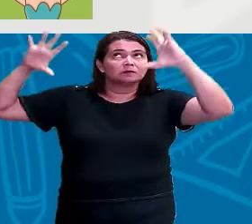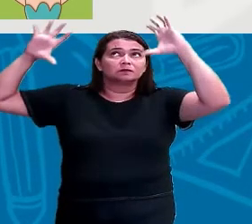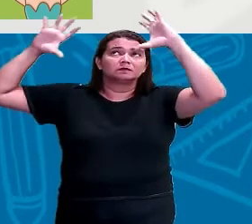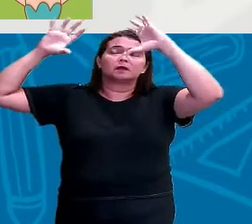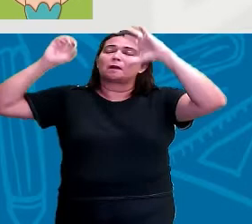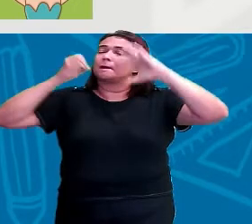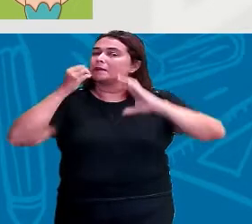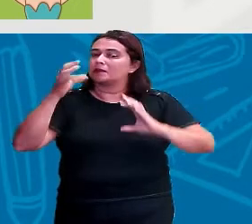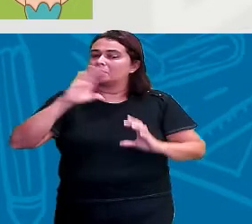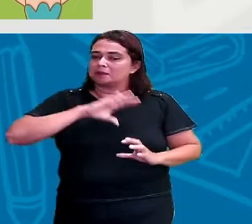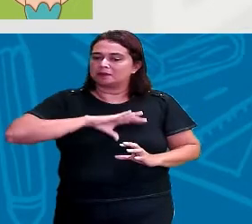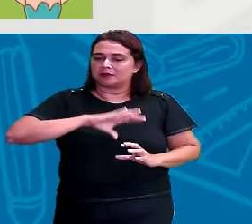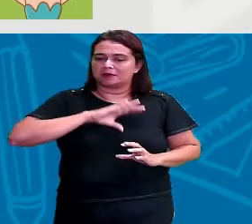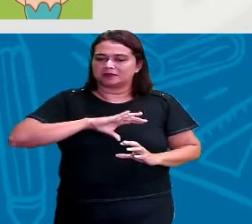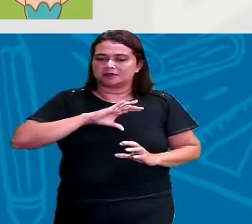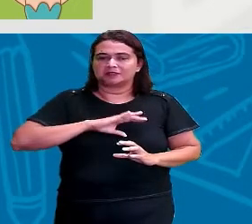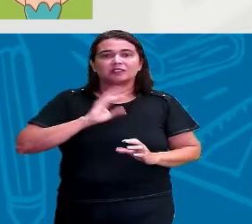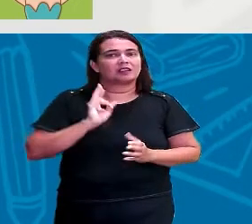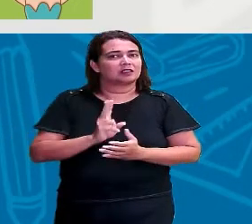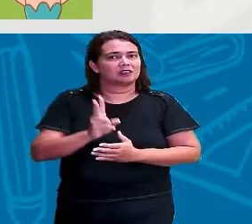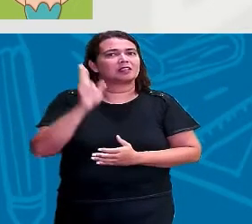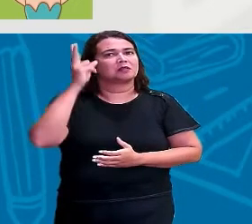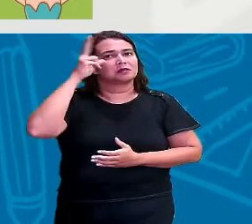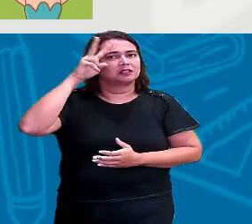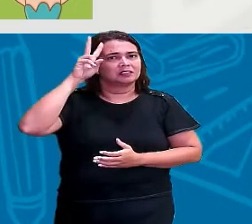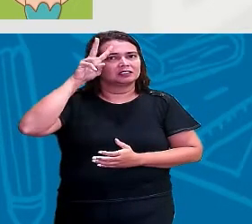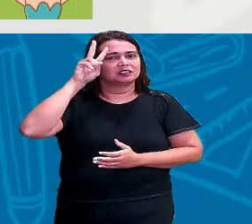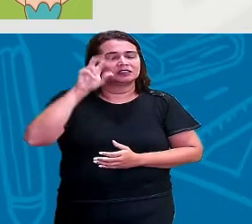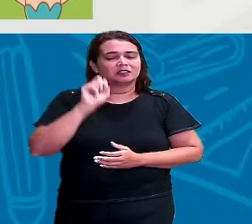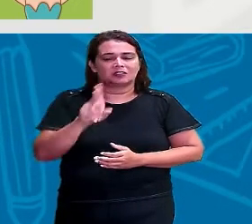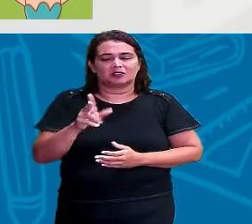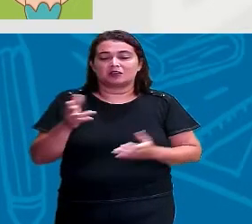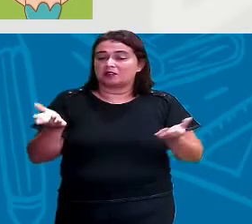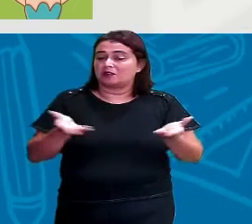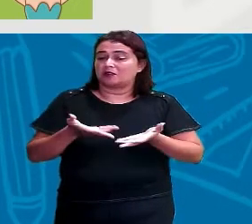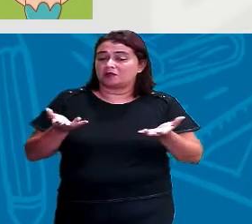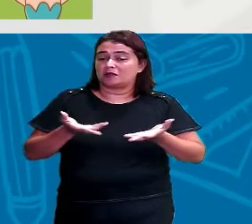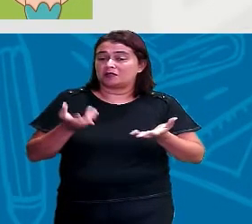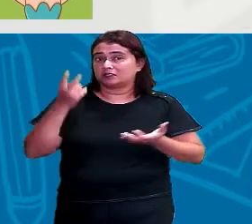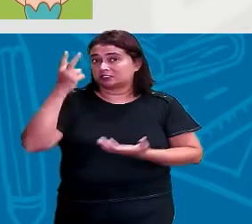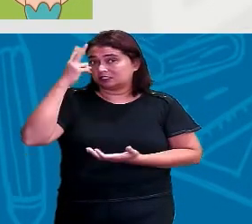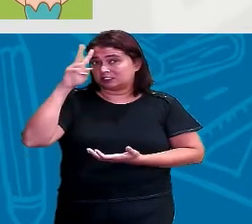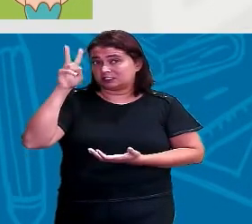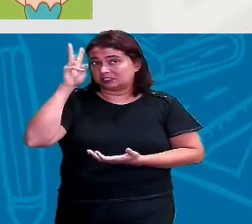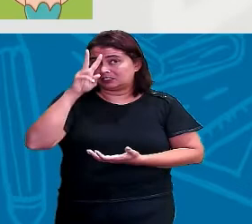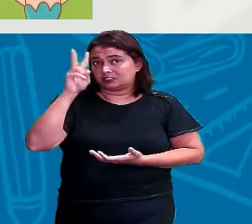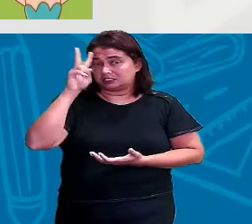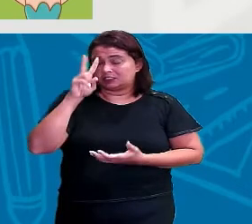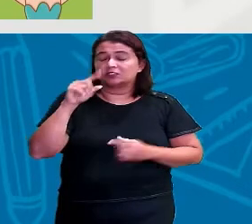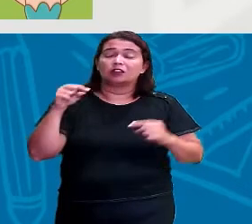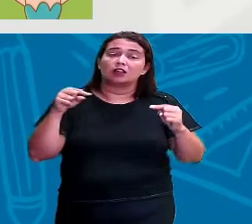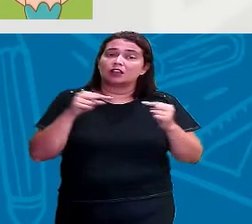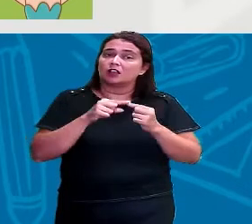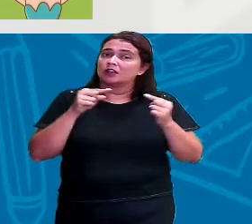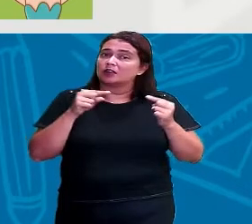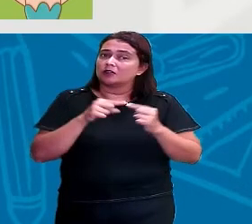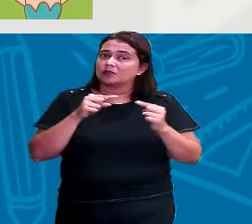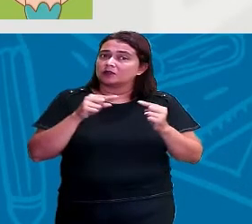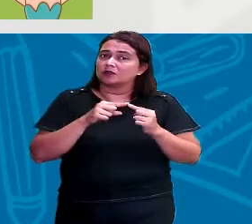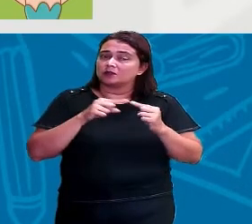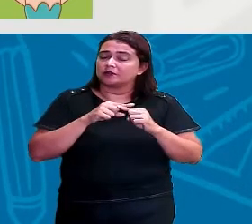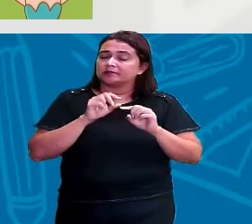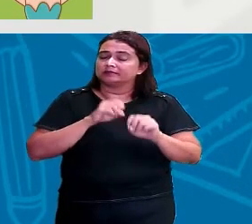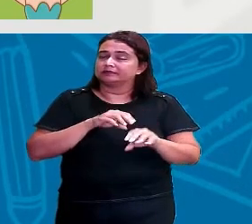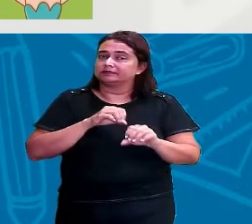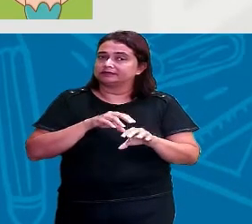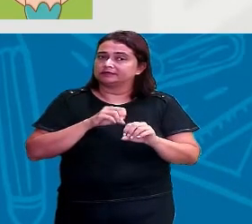aula de português, eu vou trazer uma historinha pra vocês, tá bom? E hoje, a nossa história tem tudo a ver com a nossa